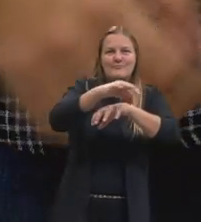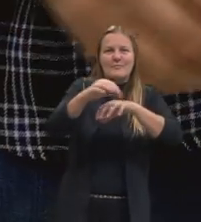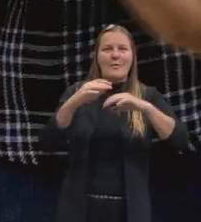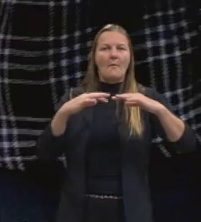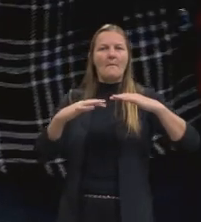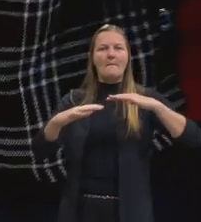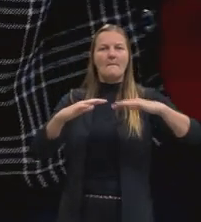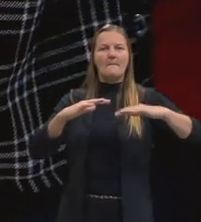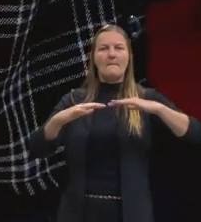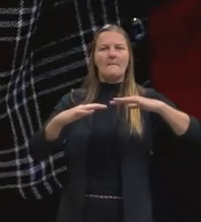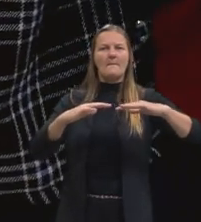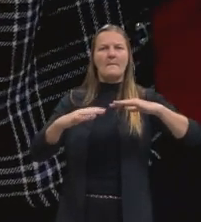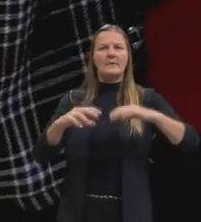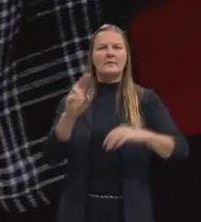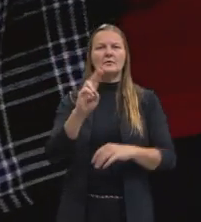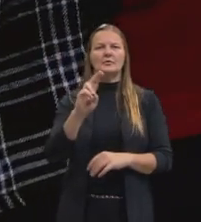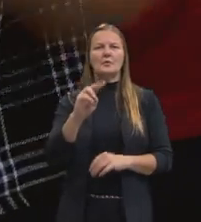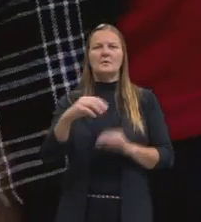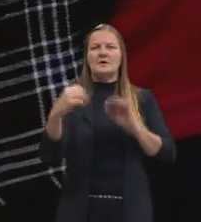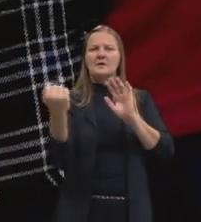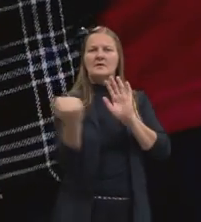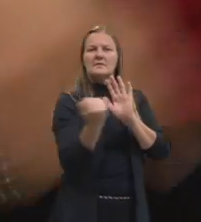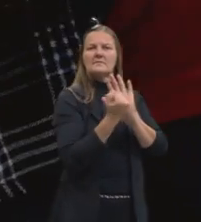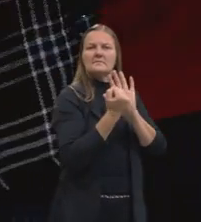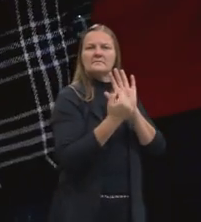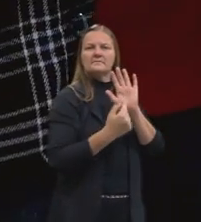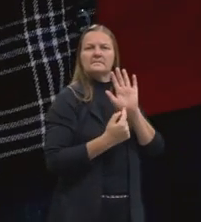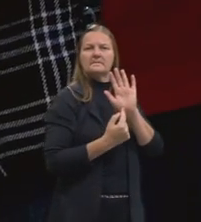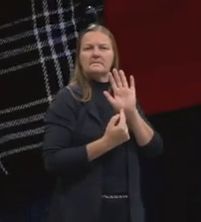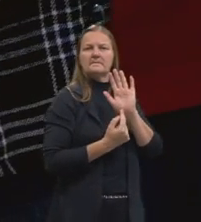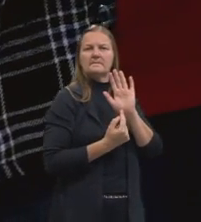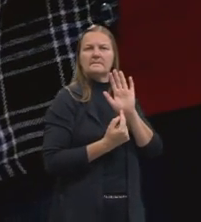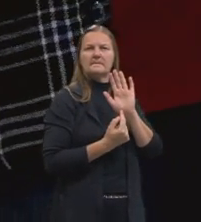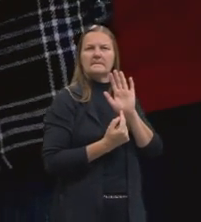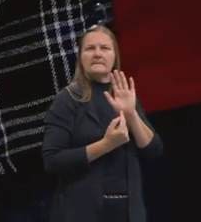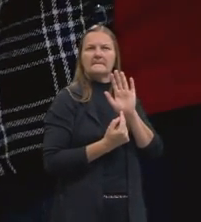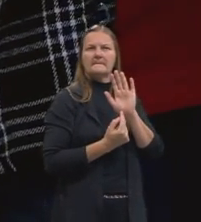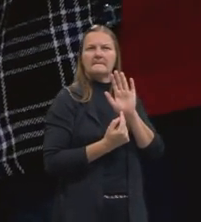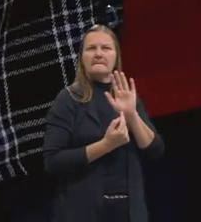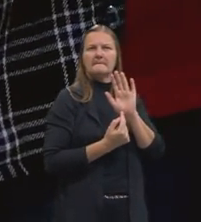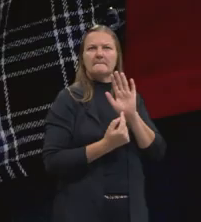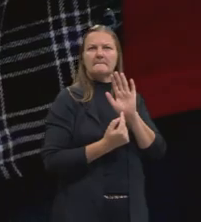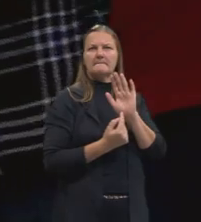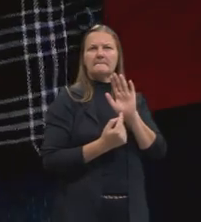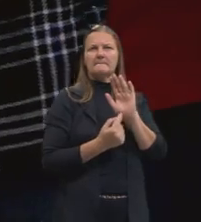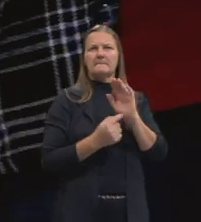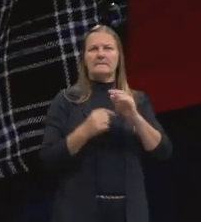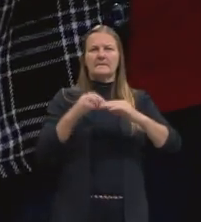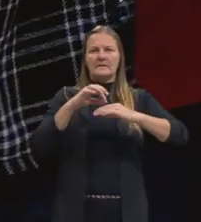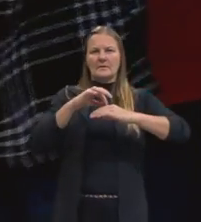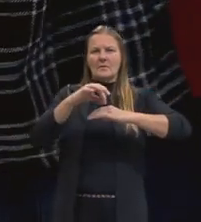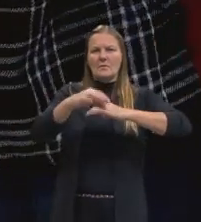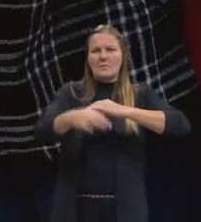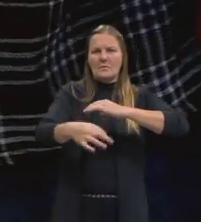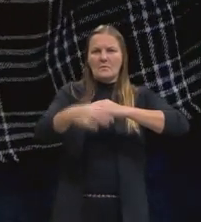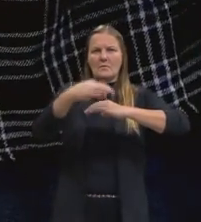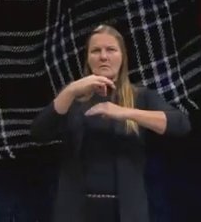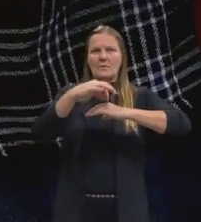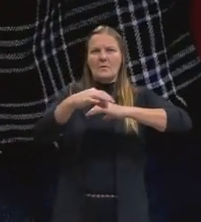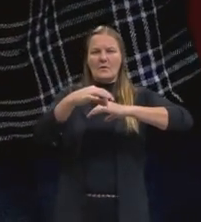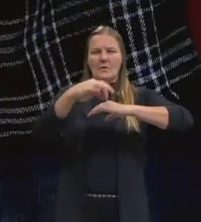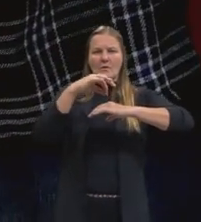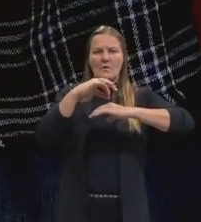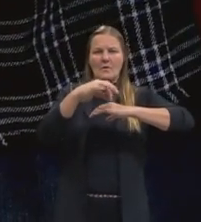a gente chama de efeito Corioli, tá, gurizada? Eu fiz um movimento reto com meu dedinho, só que embaixo,